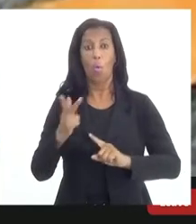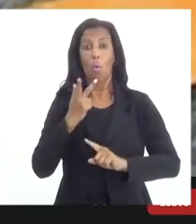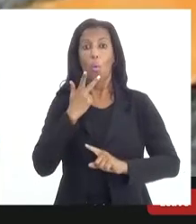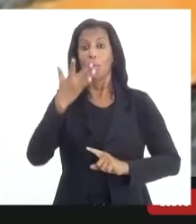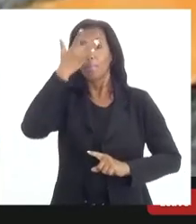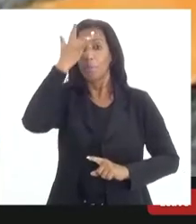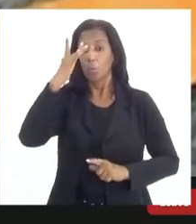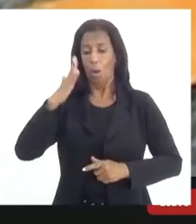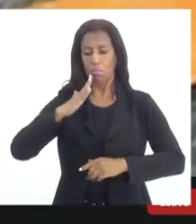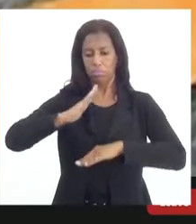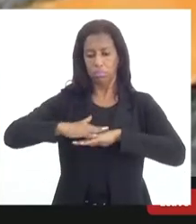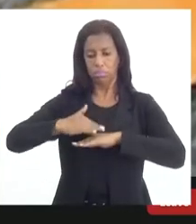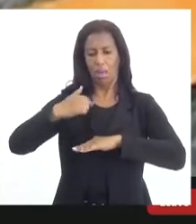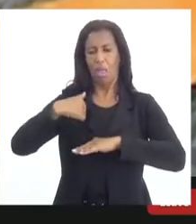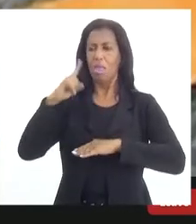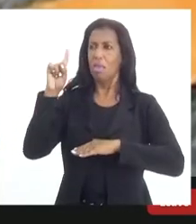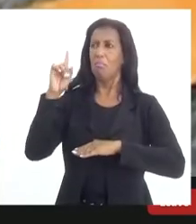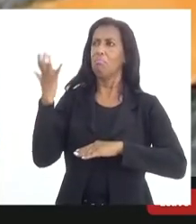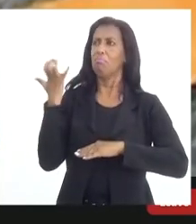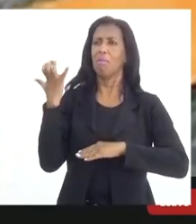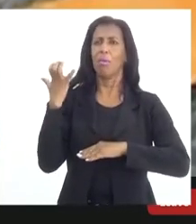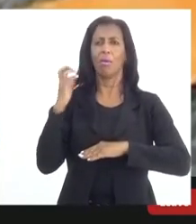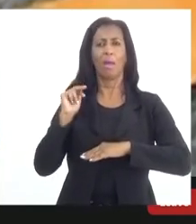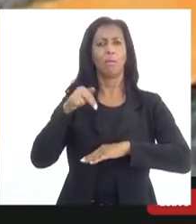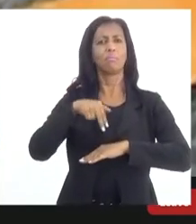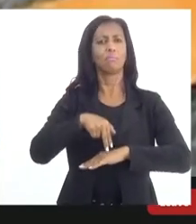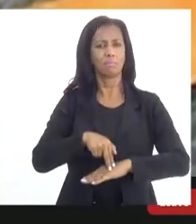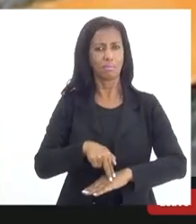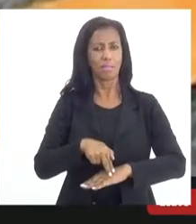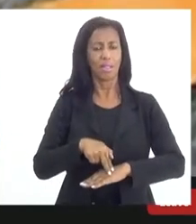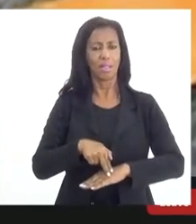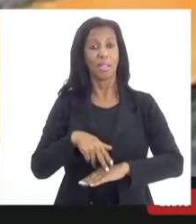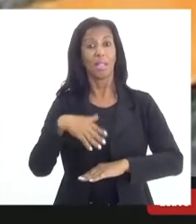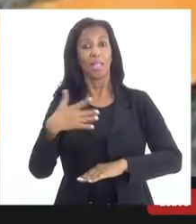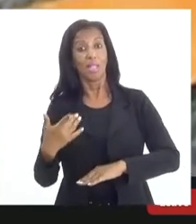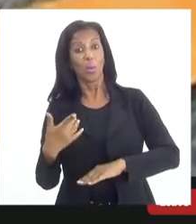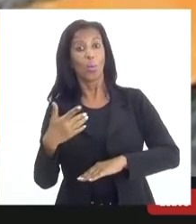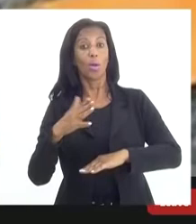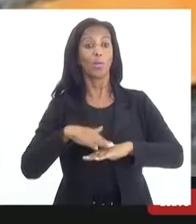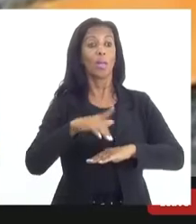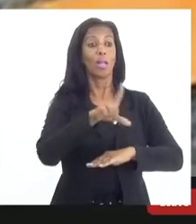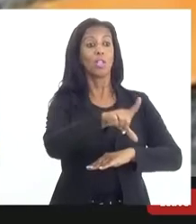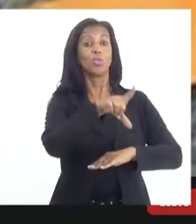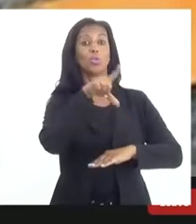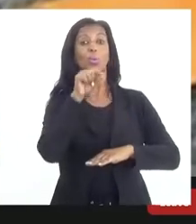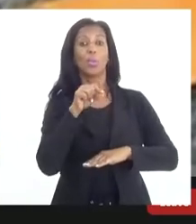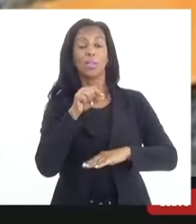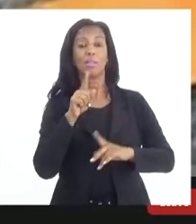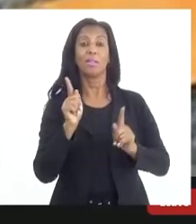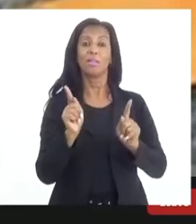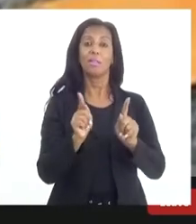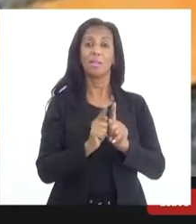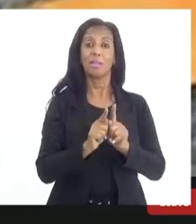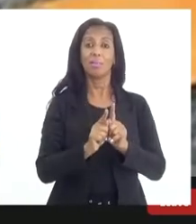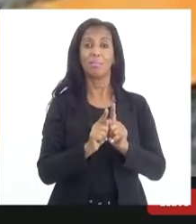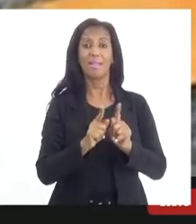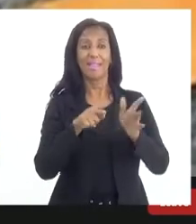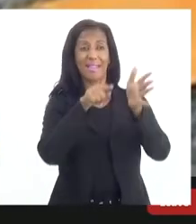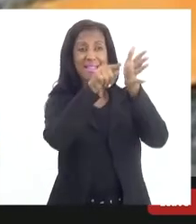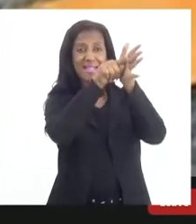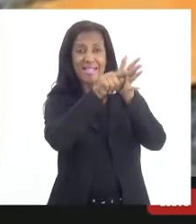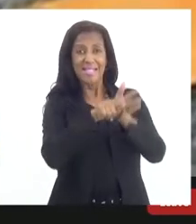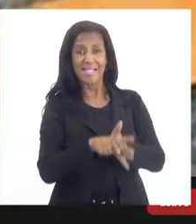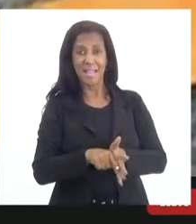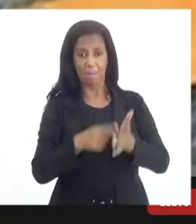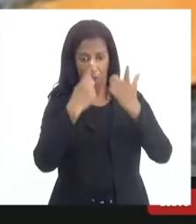candidata e quando ela é escolhida potencialmente, existe uma gama de exames a